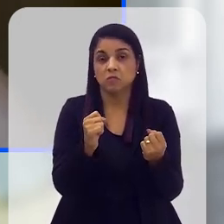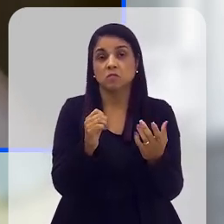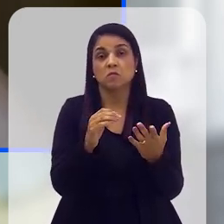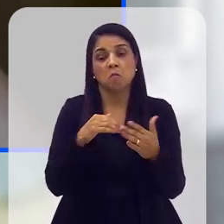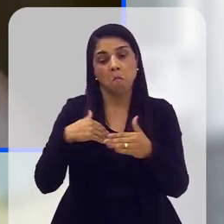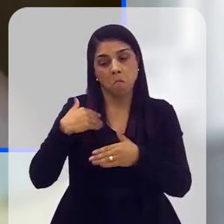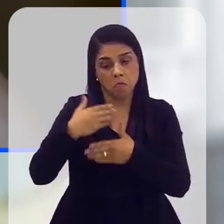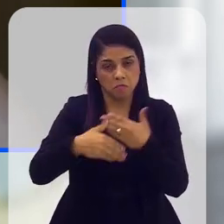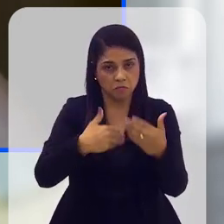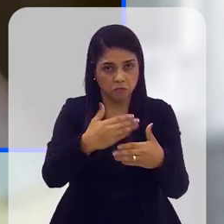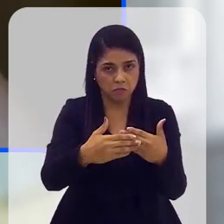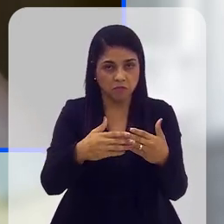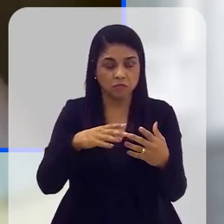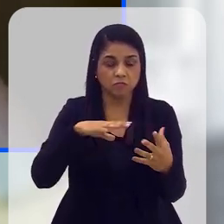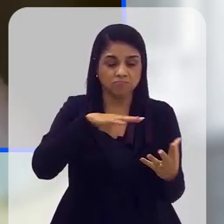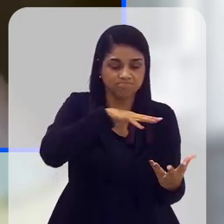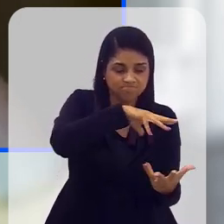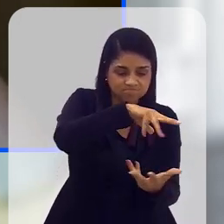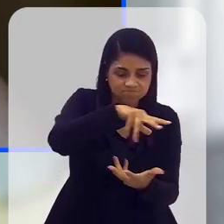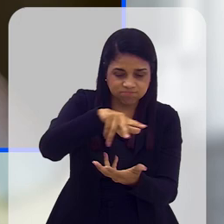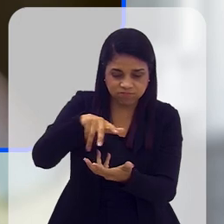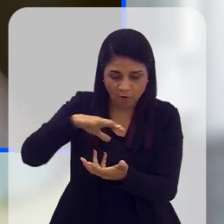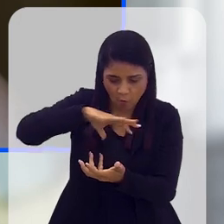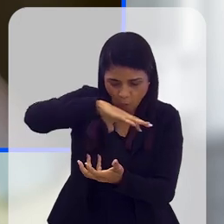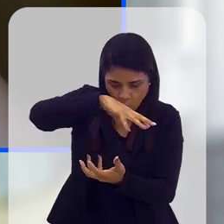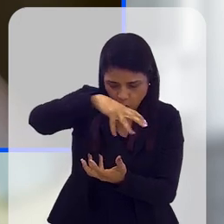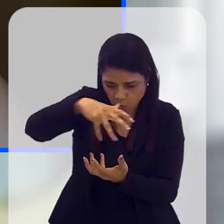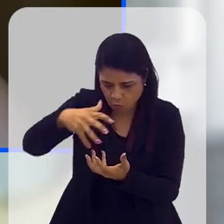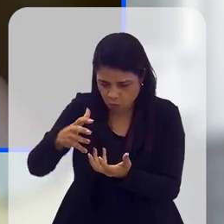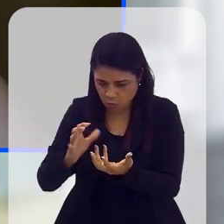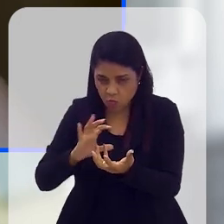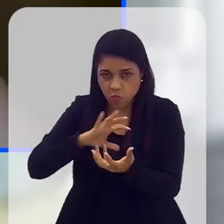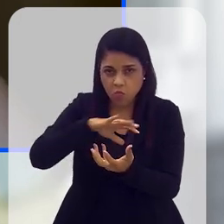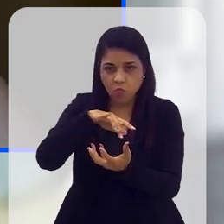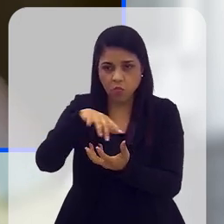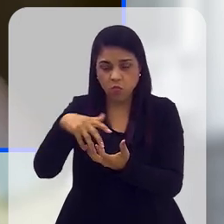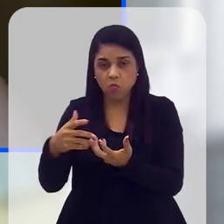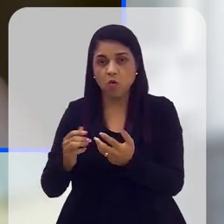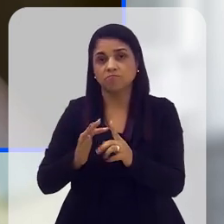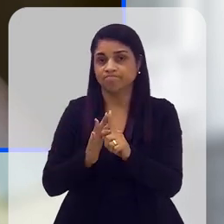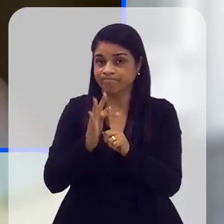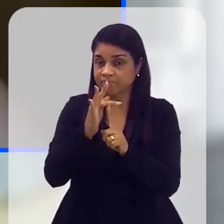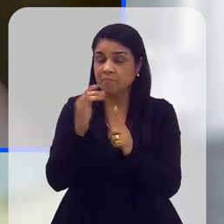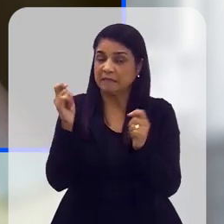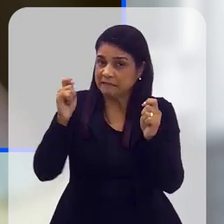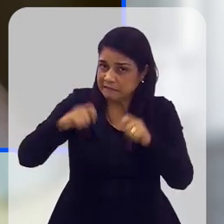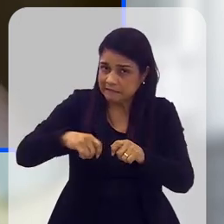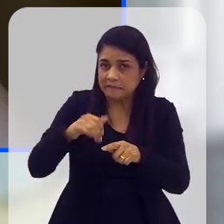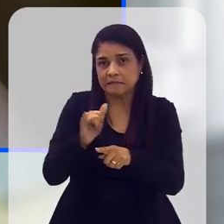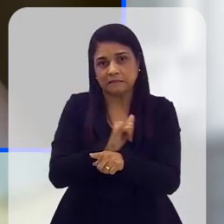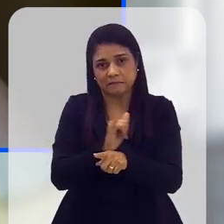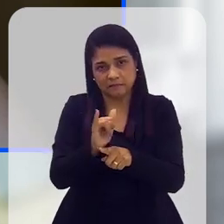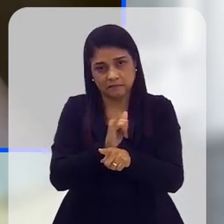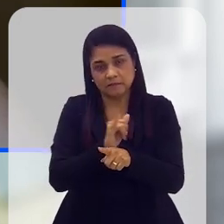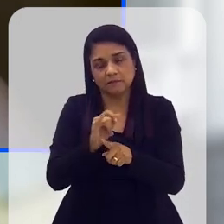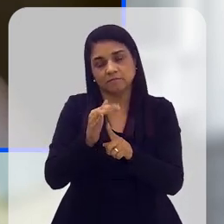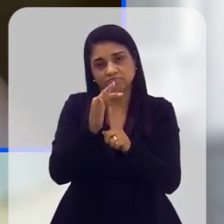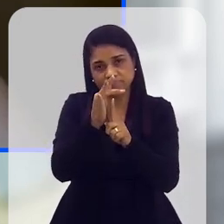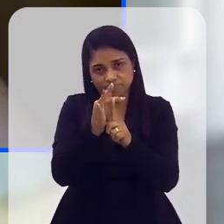mais de parada desse processo de acontecimento global, mas ainda tem uma chance de redução. Mas eu confesso que,